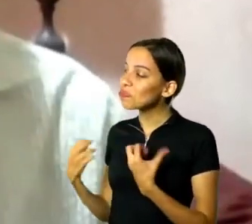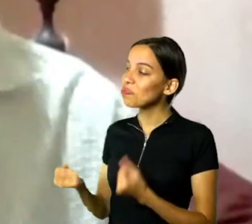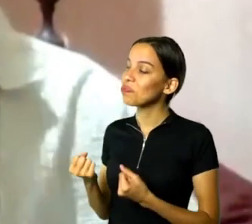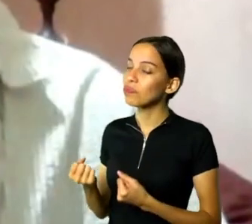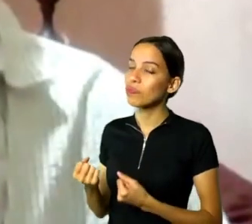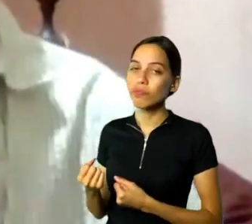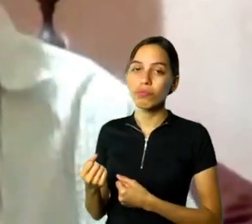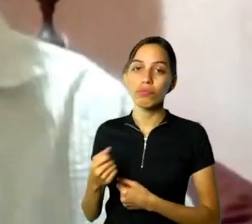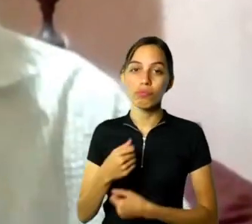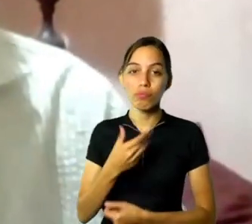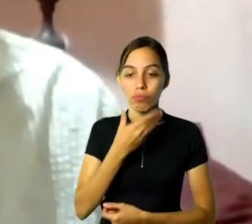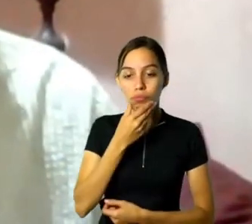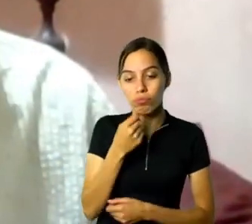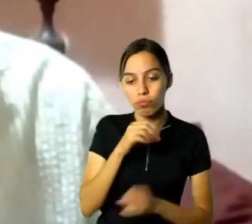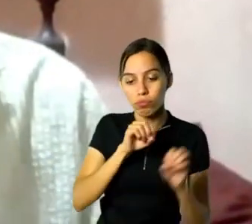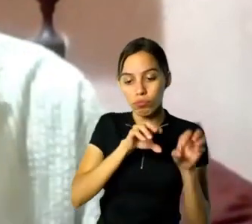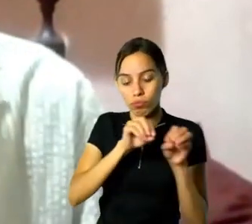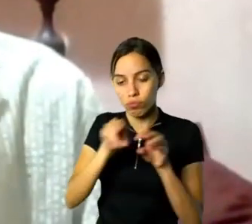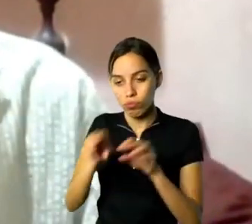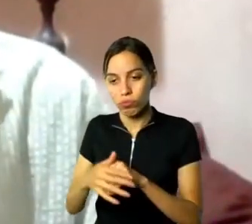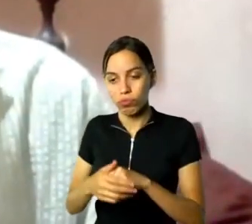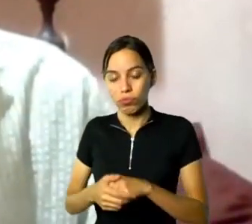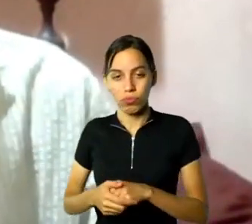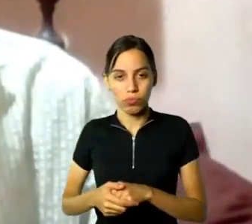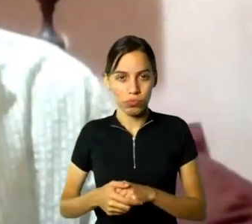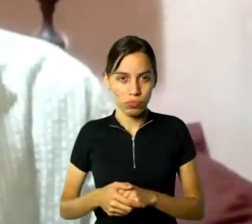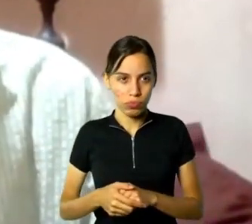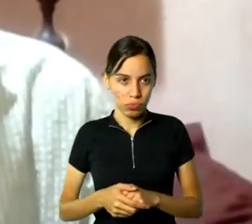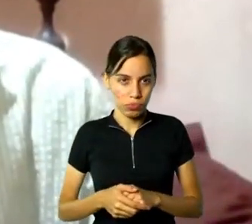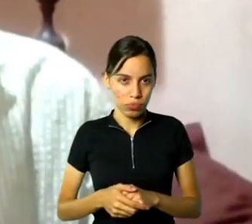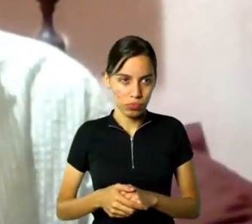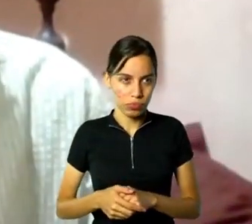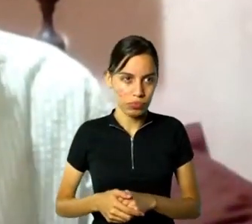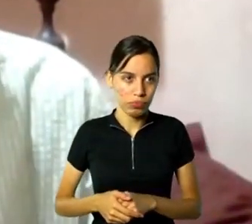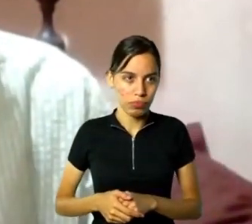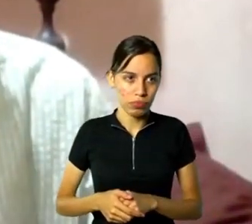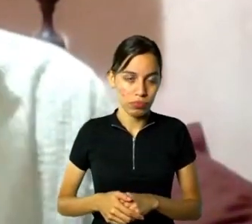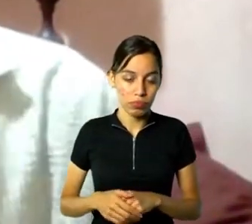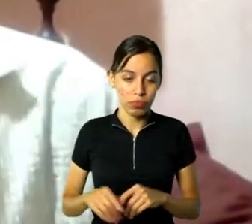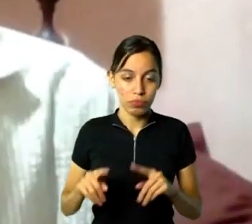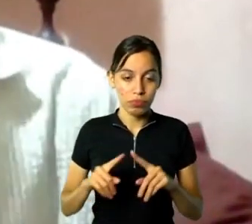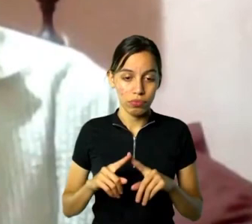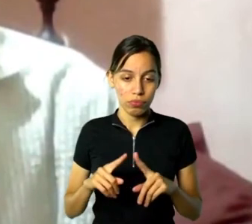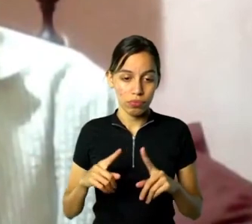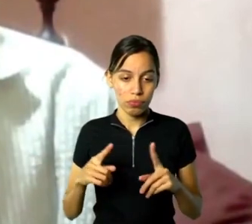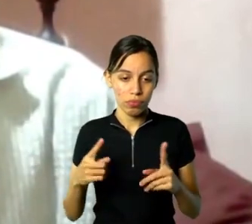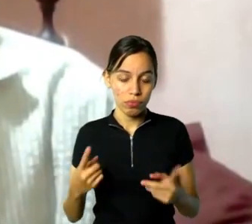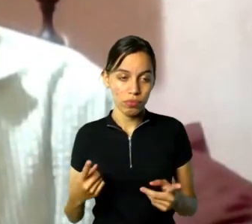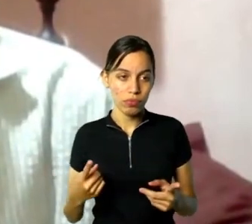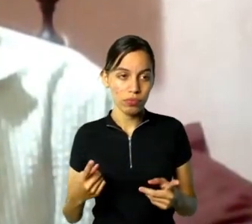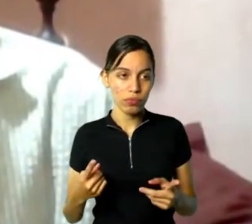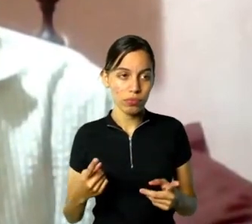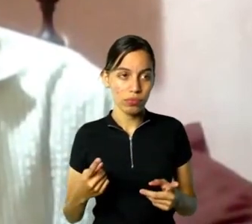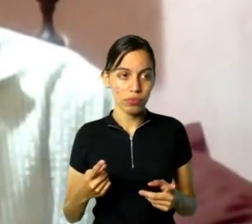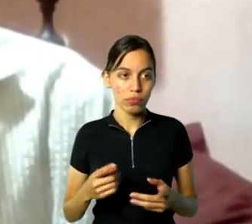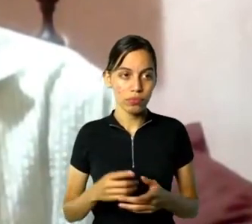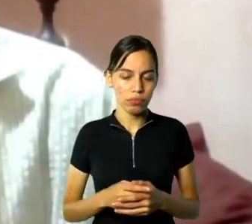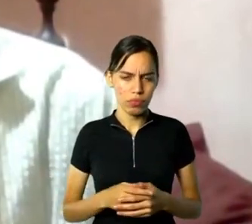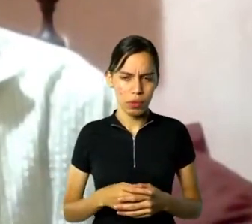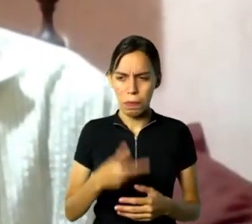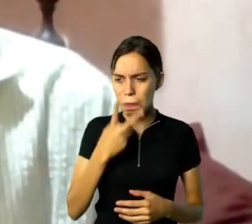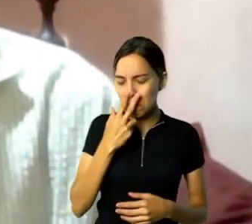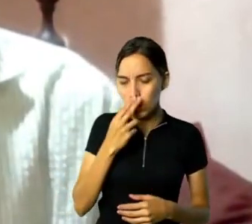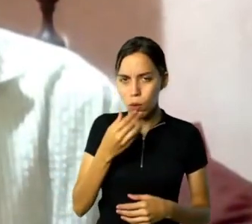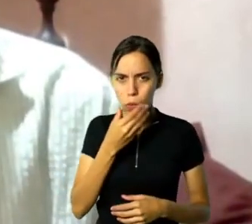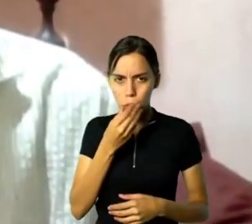até que ponto, em alguma esfera, provavelmente sim, mas de uma forma velada, de uma forma estrutural,